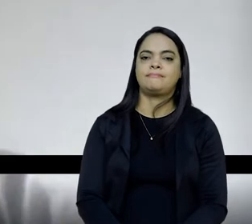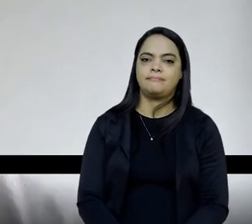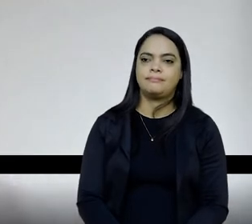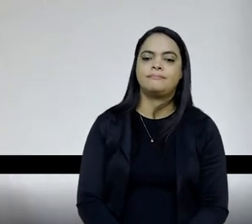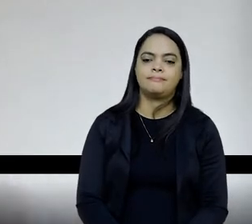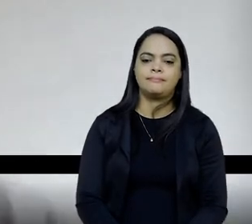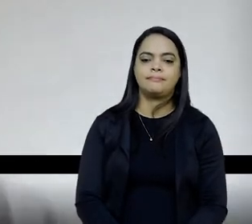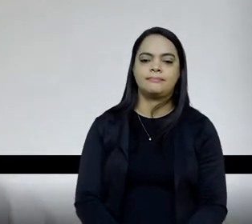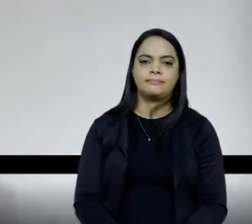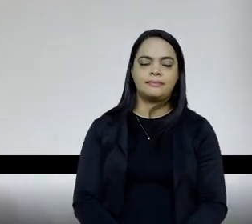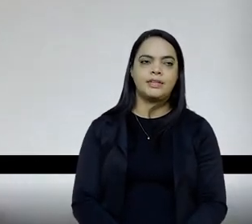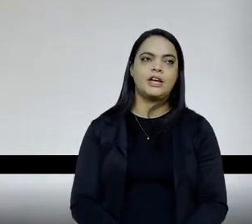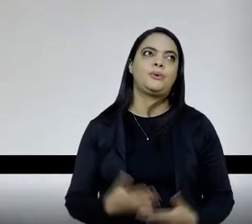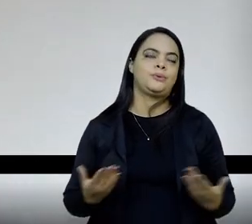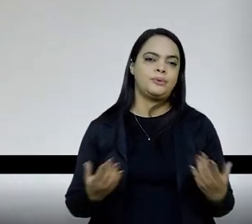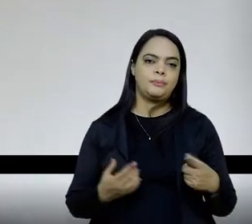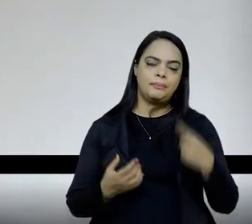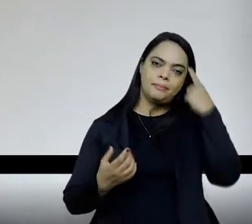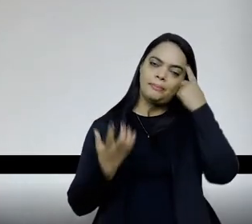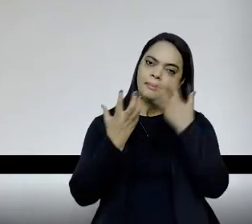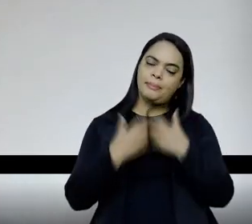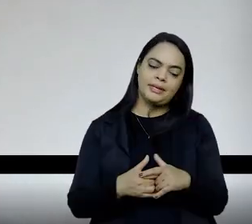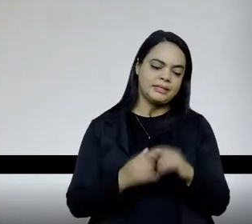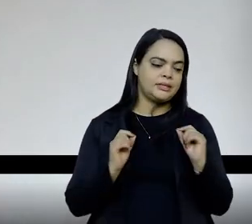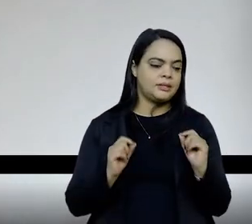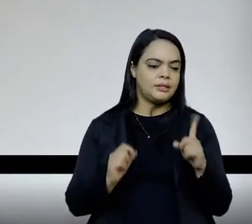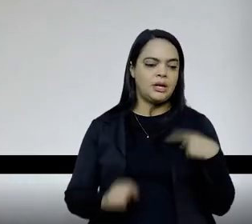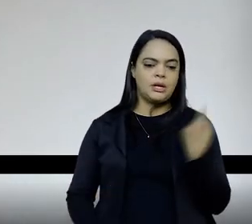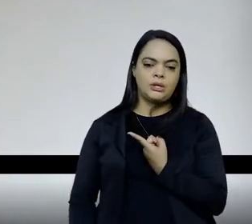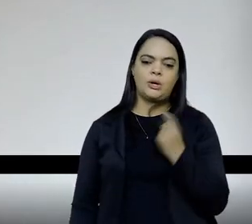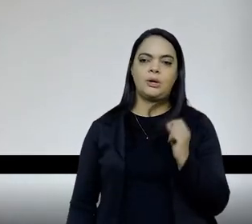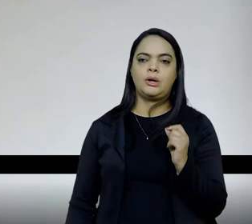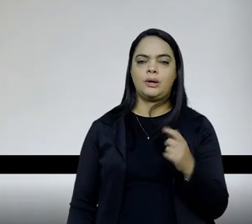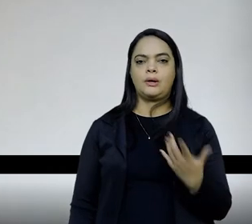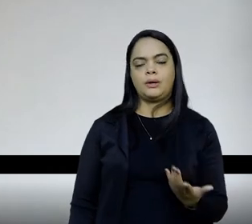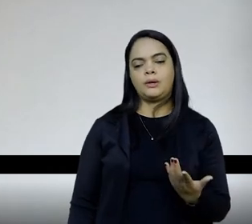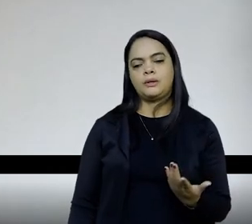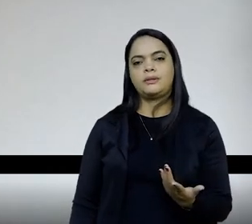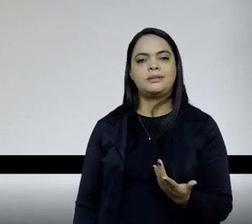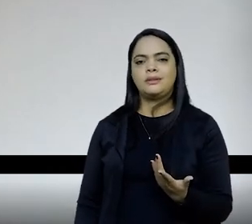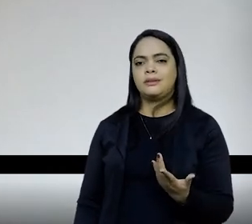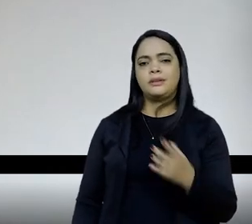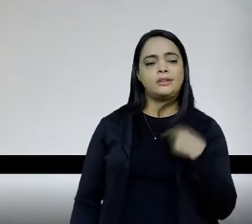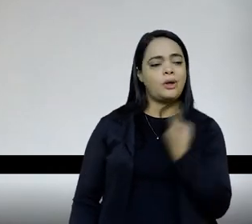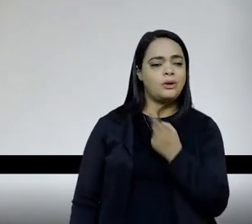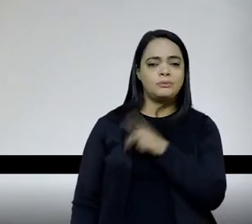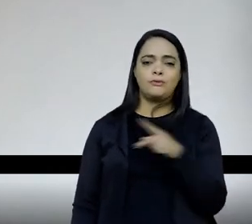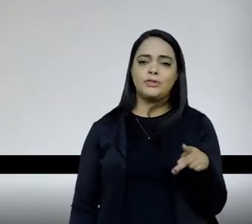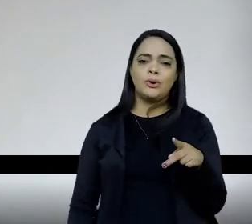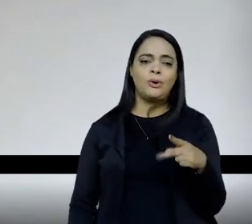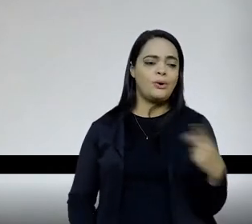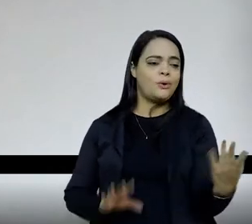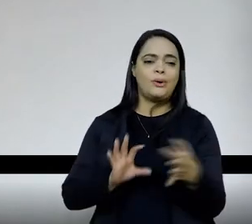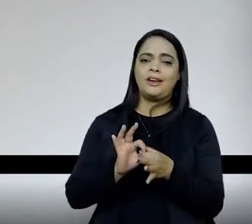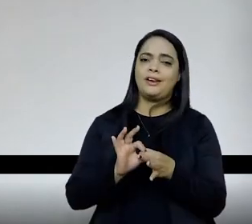comum, assim, de que a nossa sorte está umbilicalmente ligada, que somos professores e professoras, ainda que em